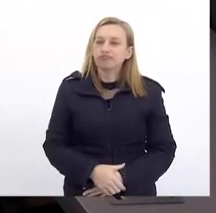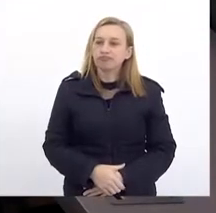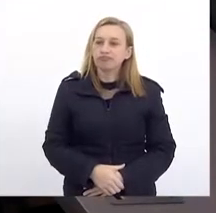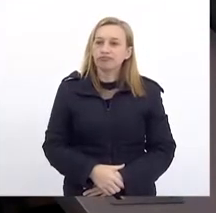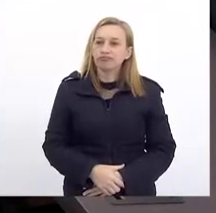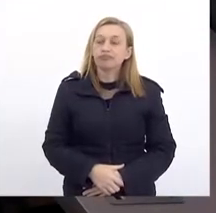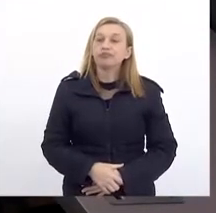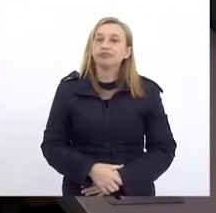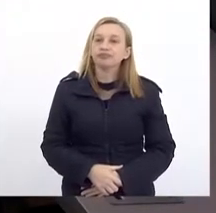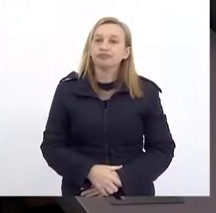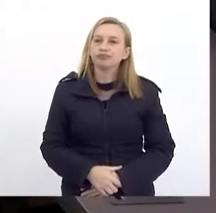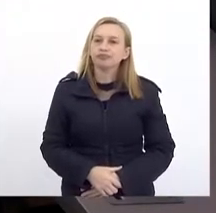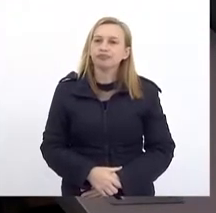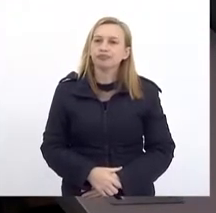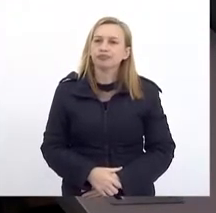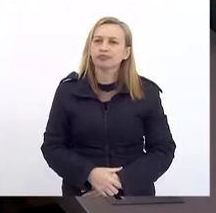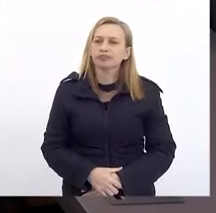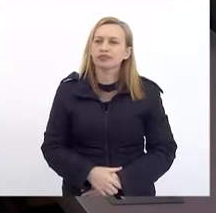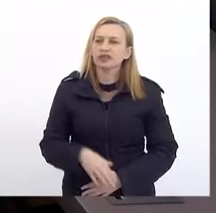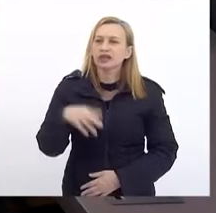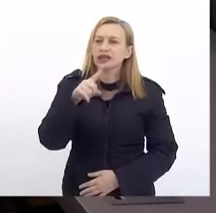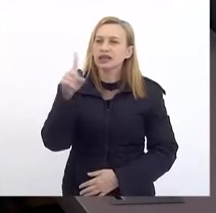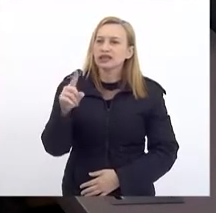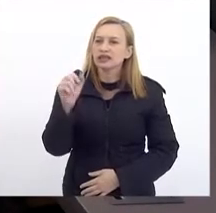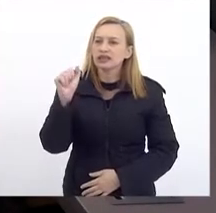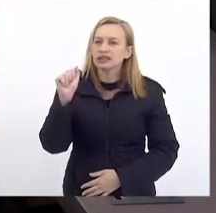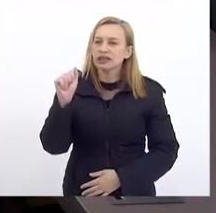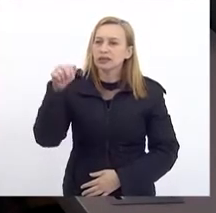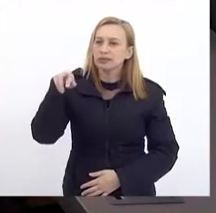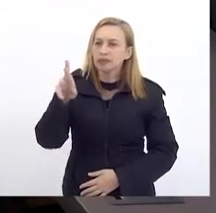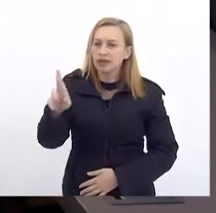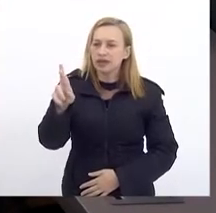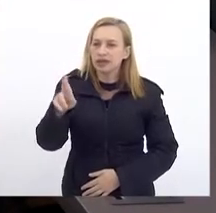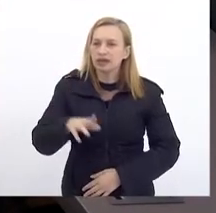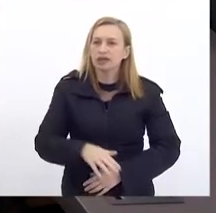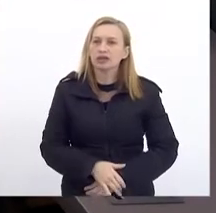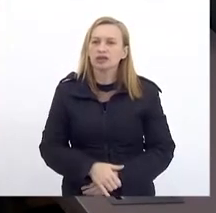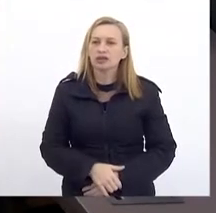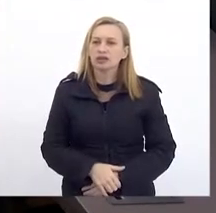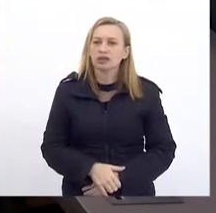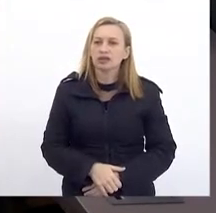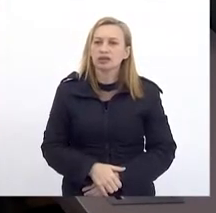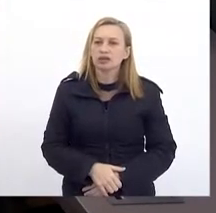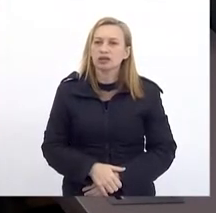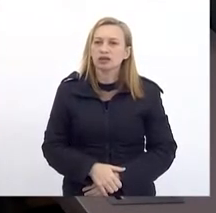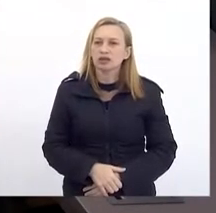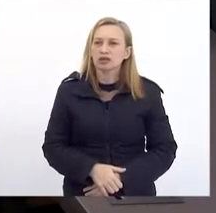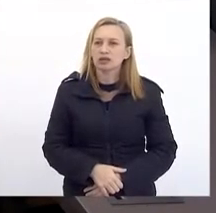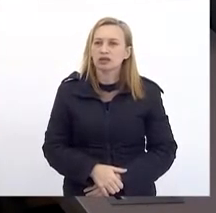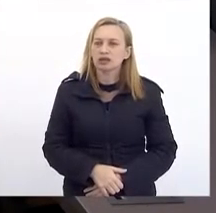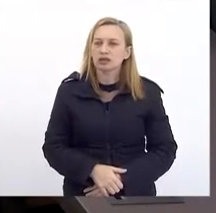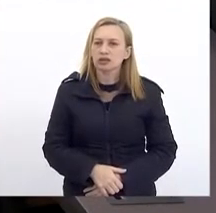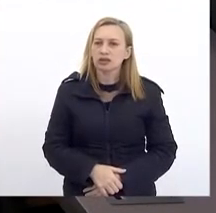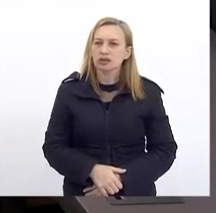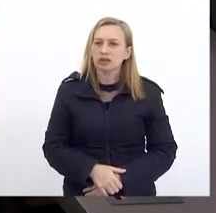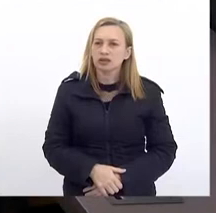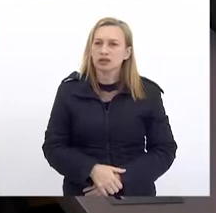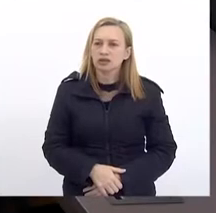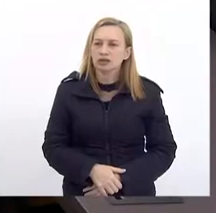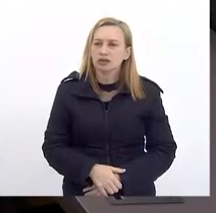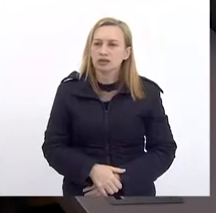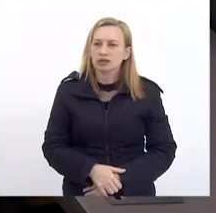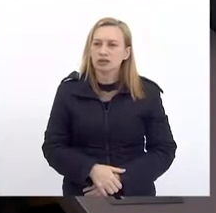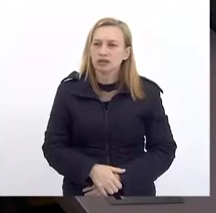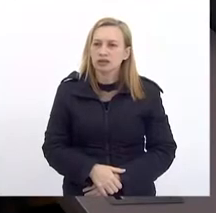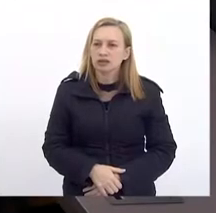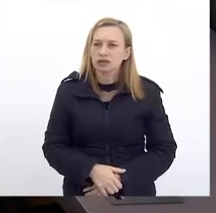O nosso Zamit Se nós tivermos uma glória No início da É um conceito estadual Que acontece